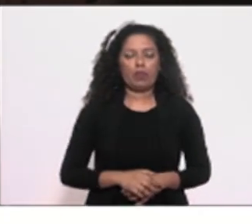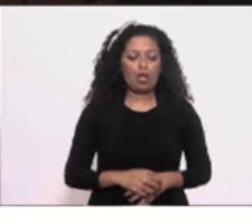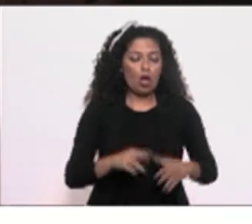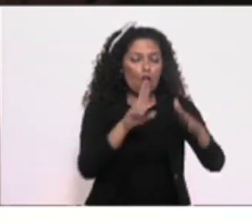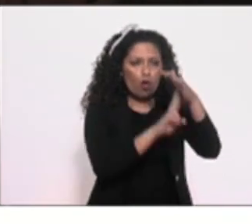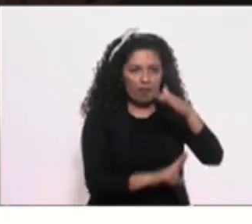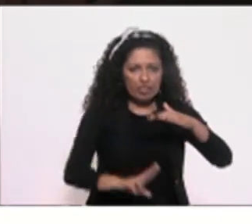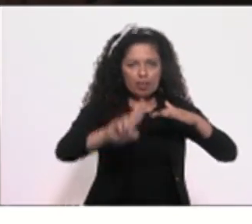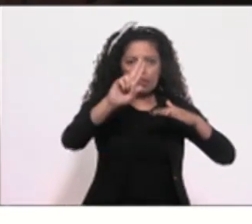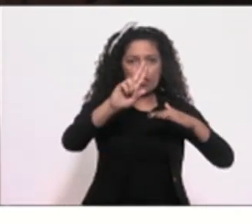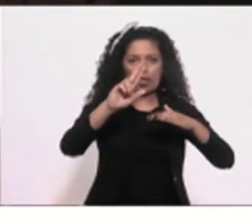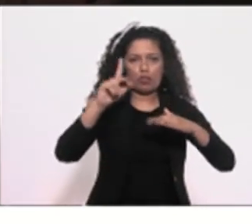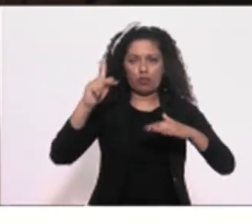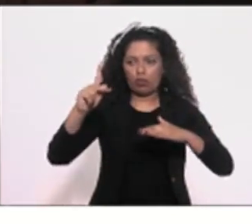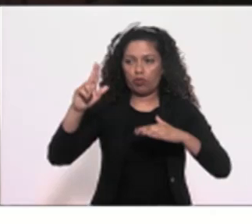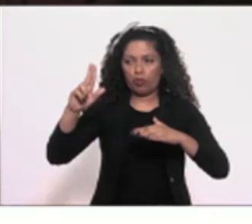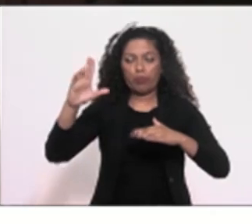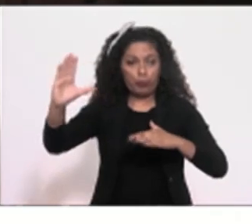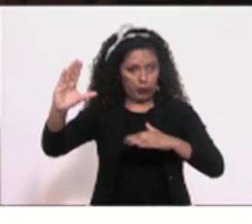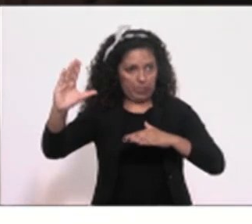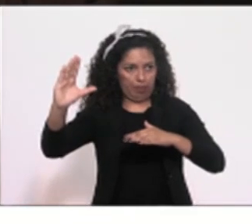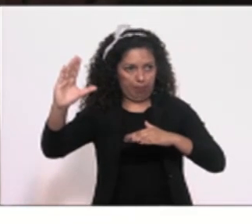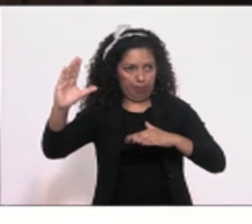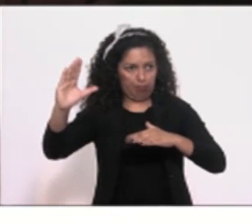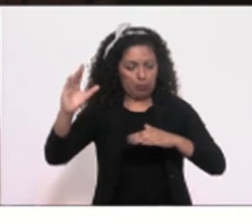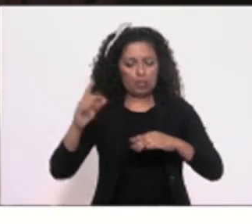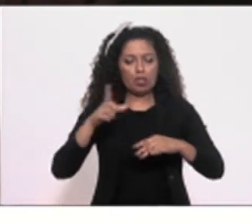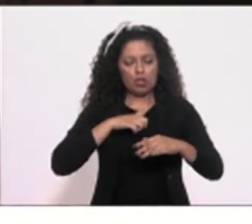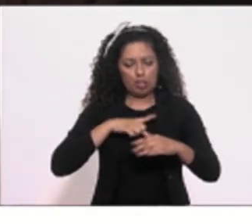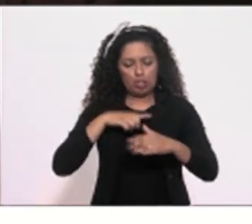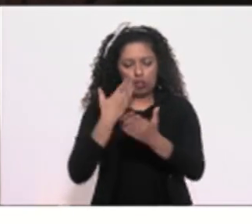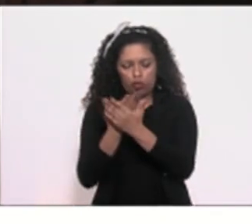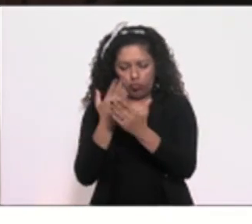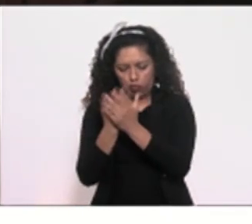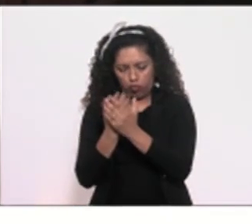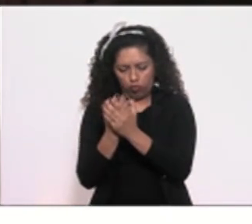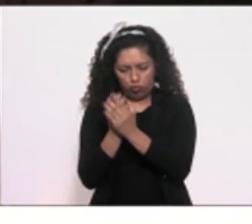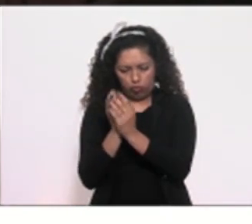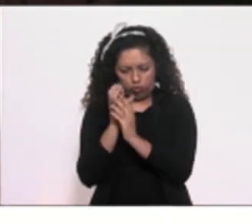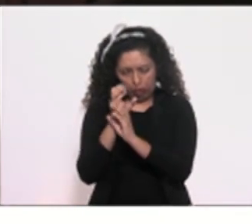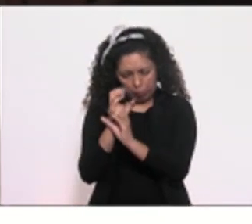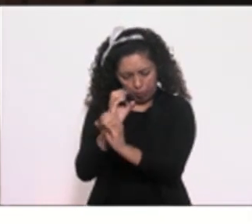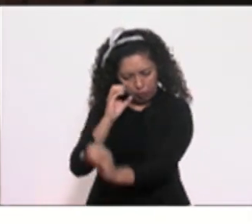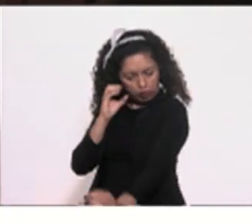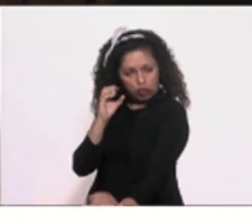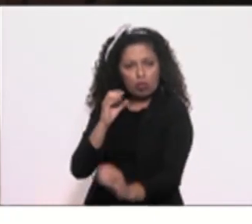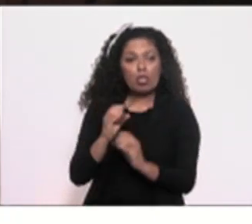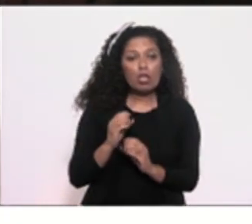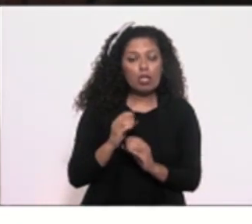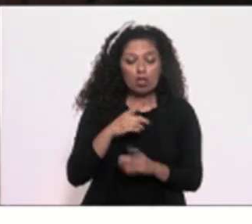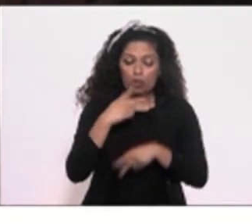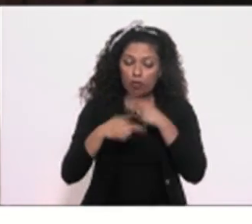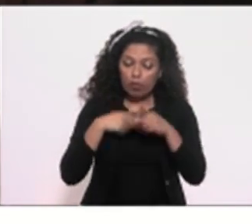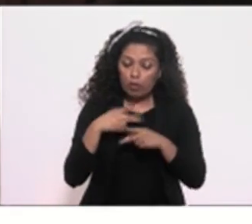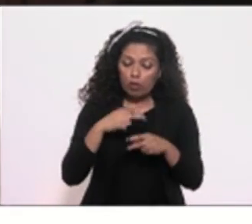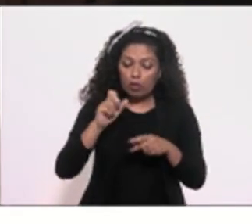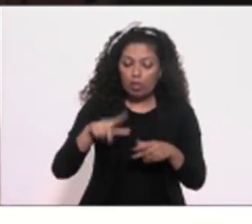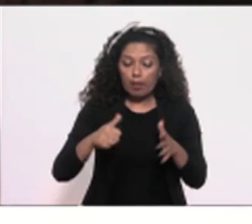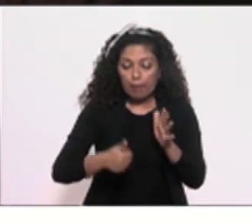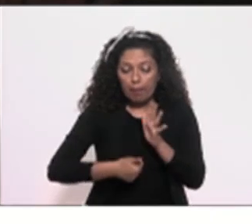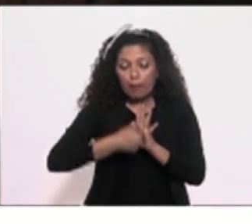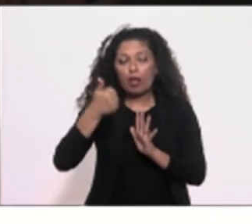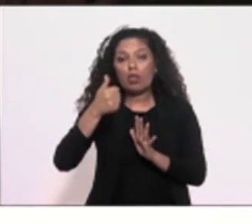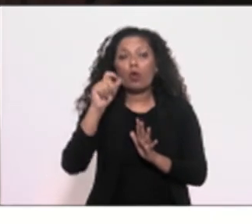técnico, que lá tem escola de engenharia, apresentou uma solução que o melhor não seria